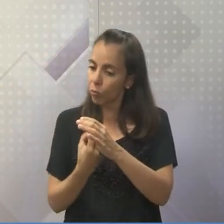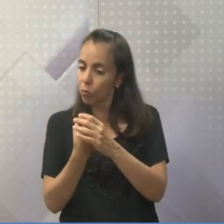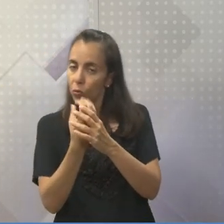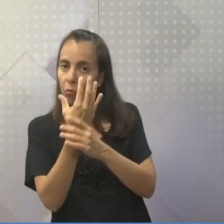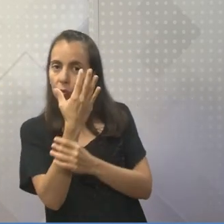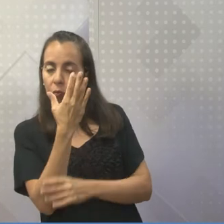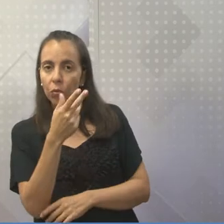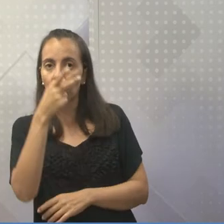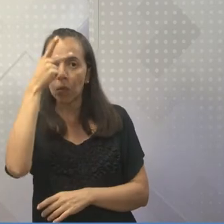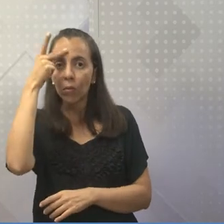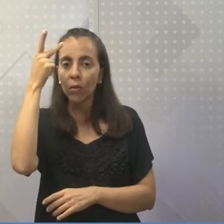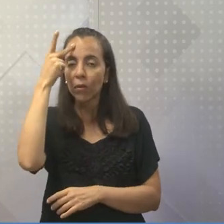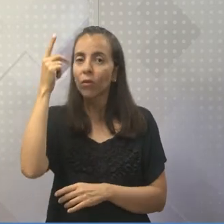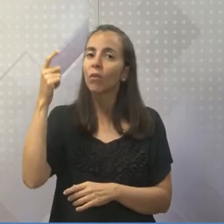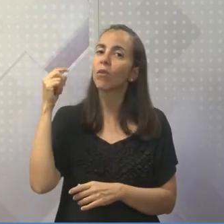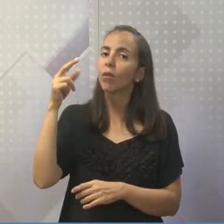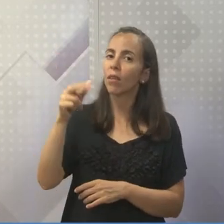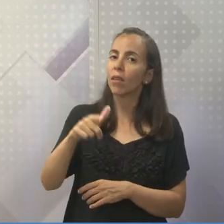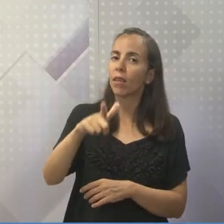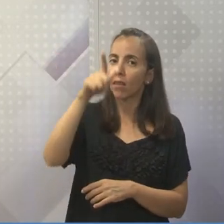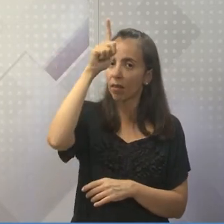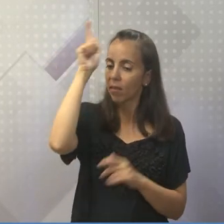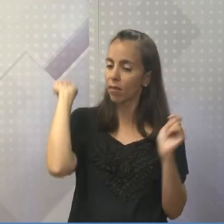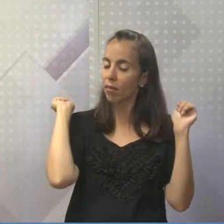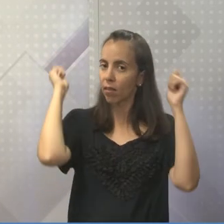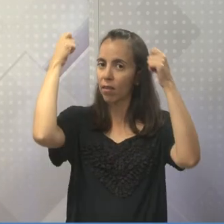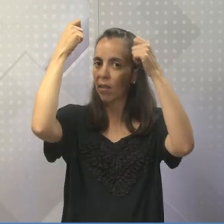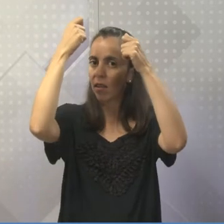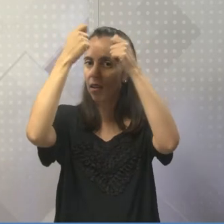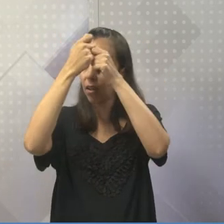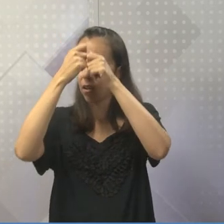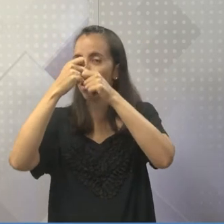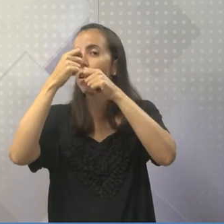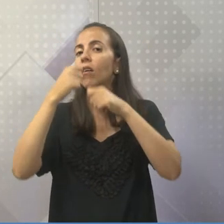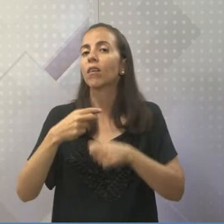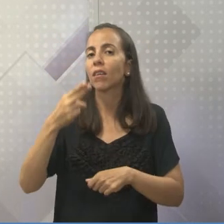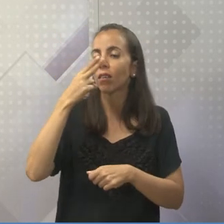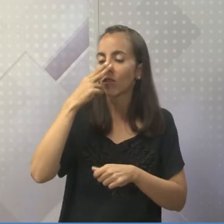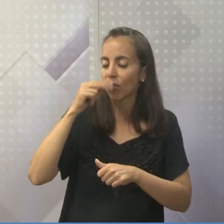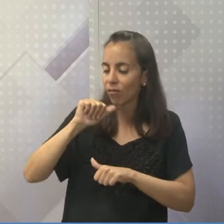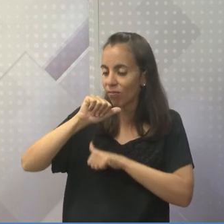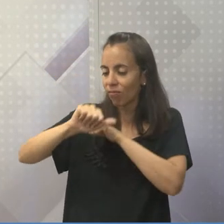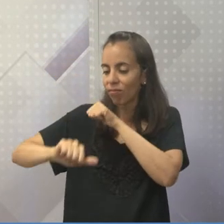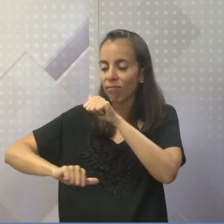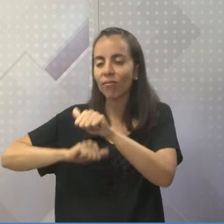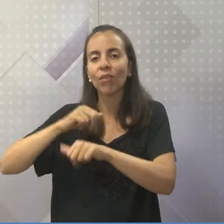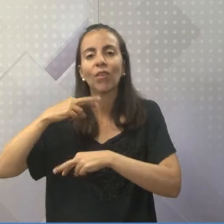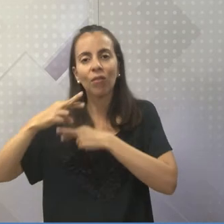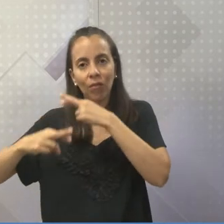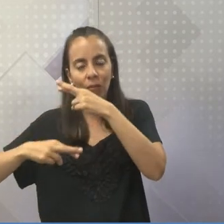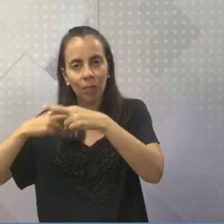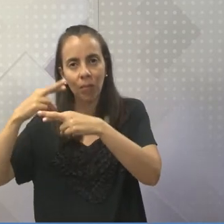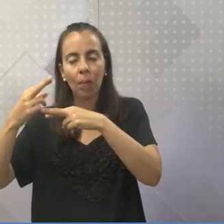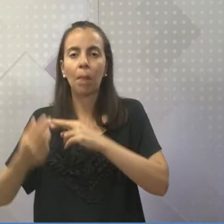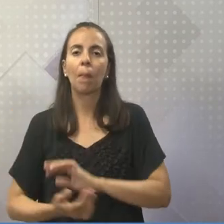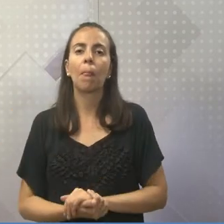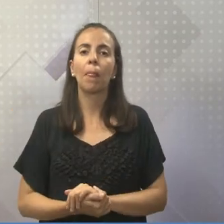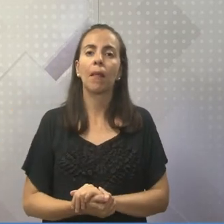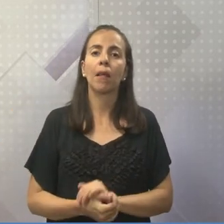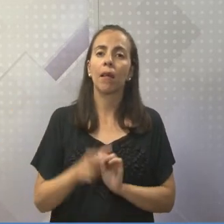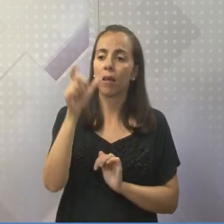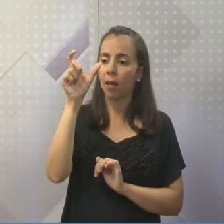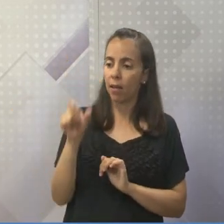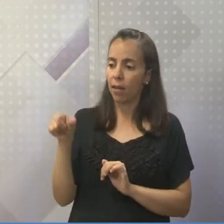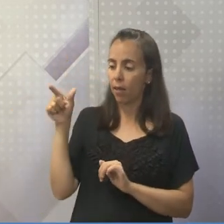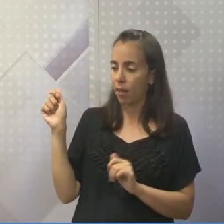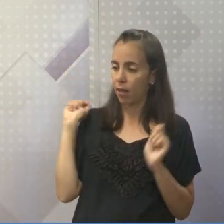O reformador Martinho Lutero. Pois é, já tinha havido a reforma. E o que é acontece? Martinho Lutero,